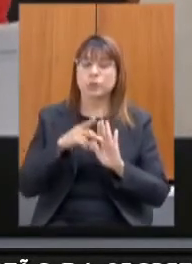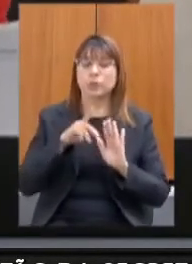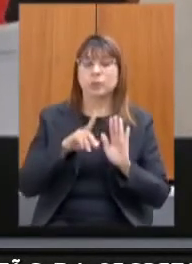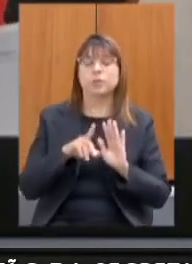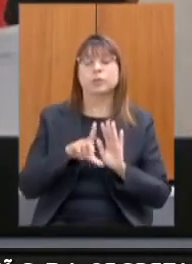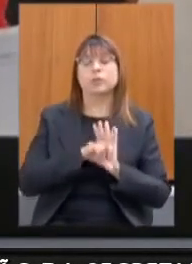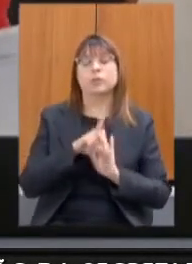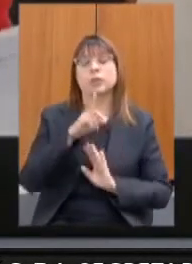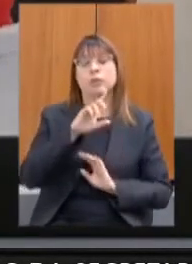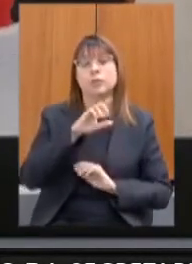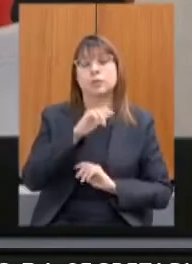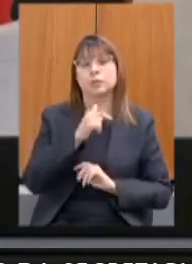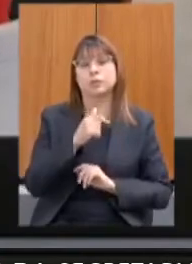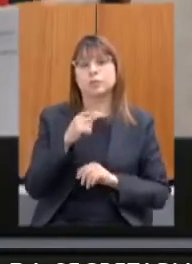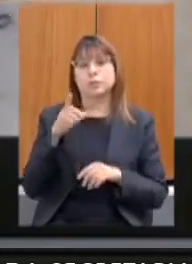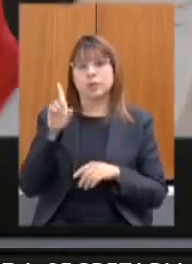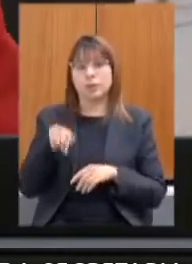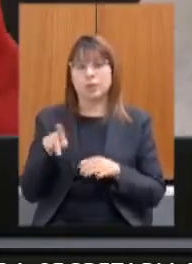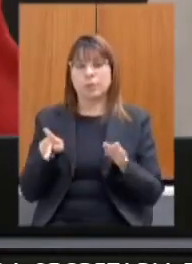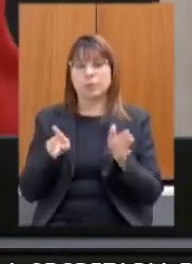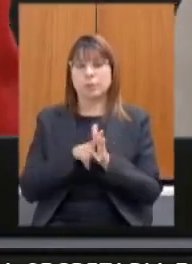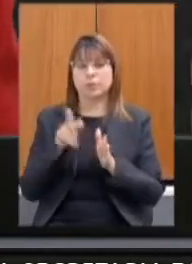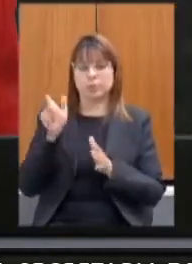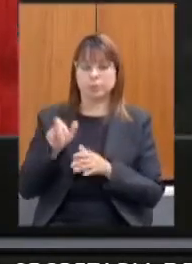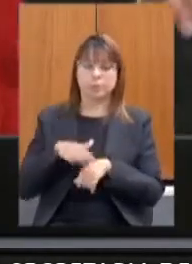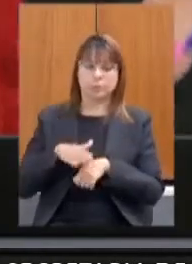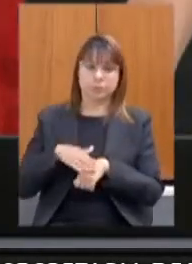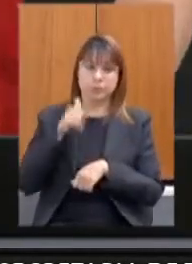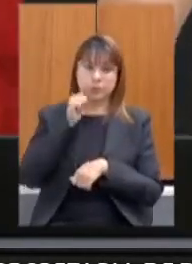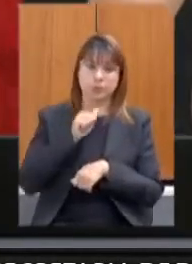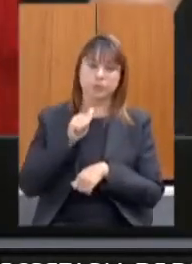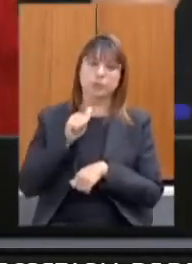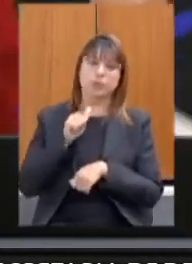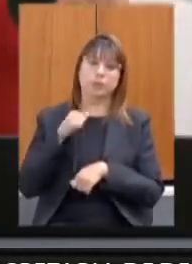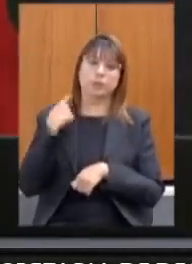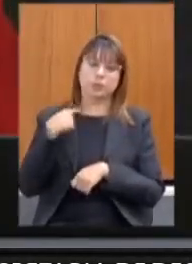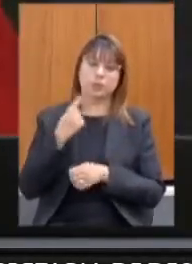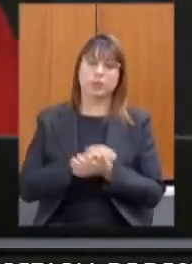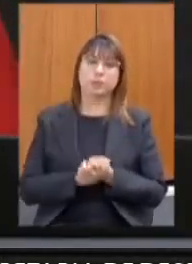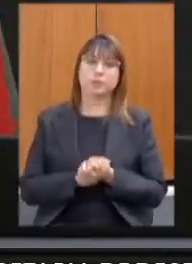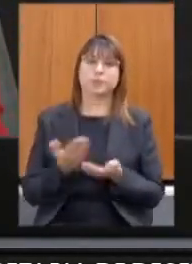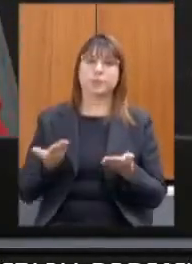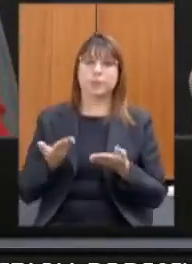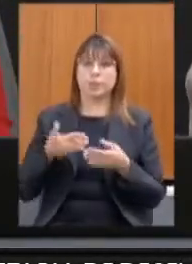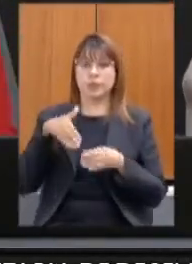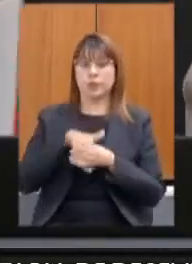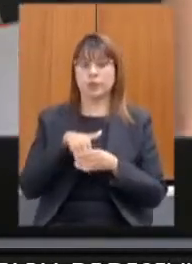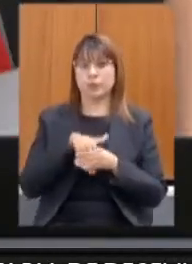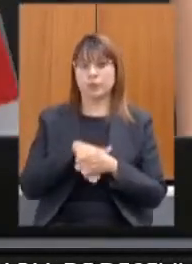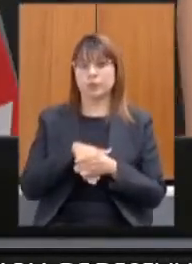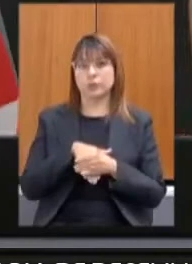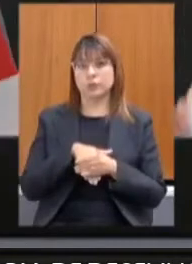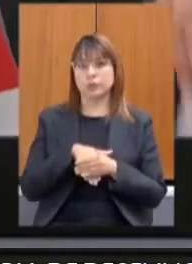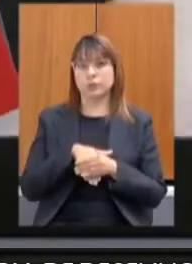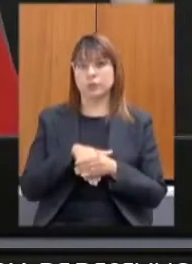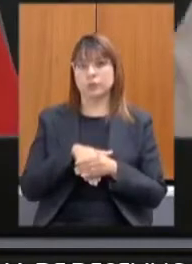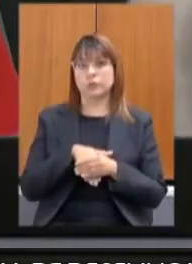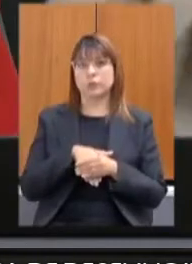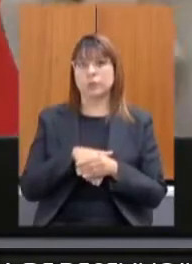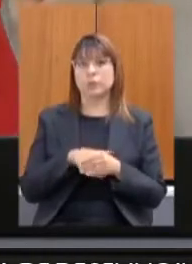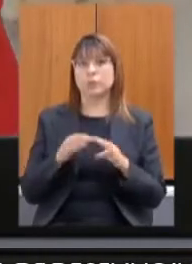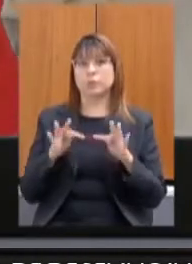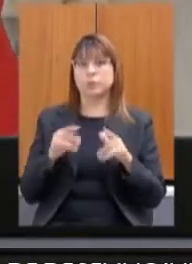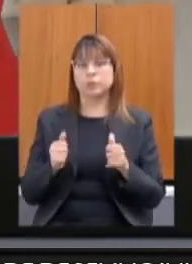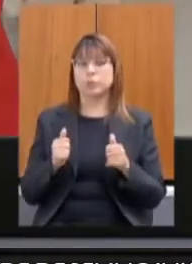.2019 de autoria desta parlamentar em votação em votação os